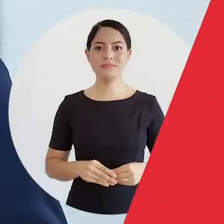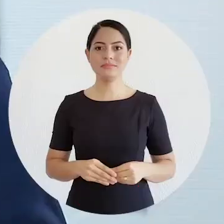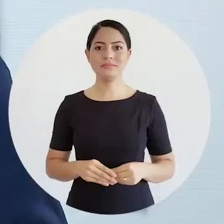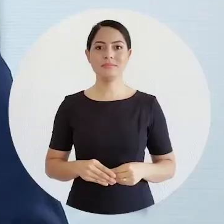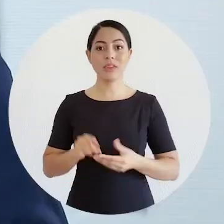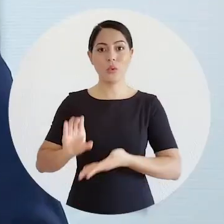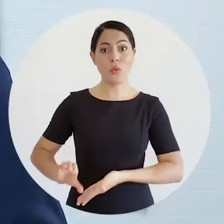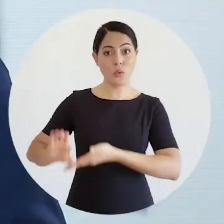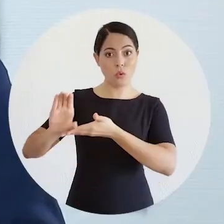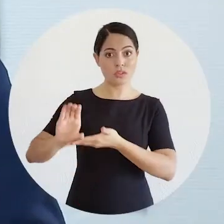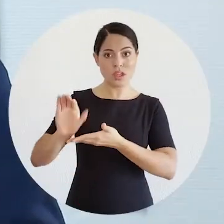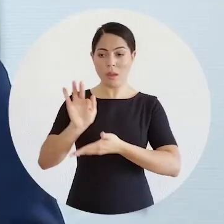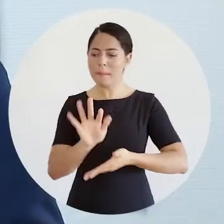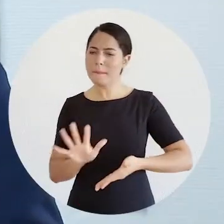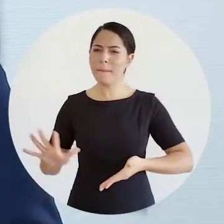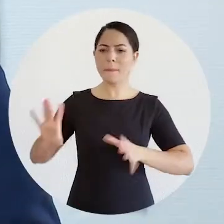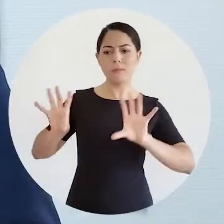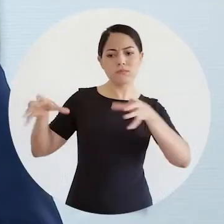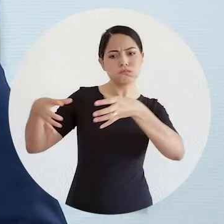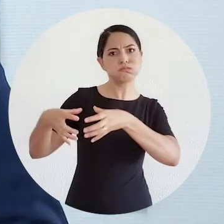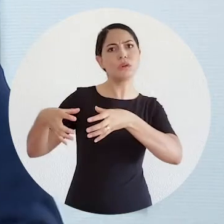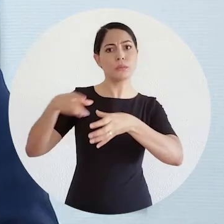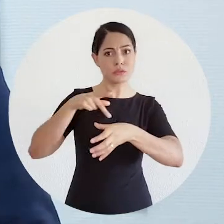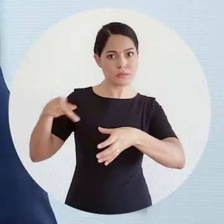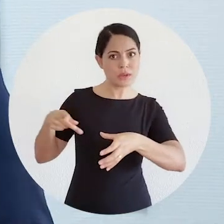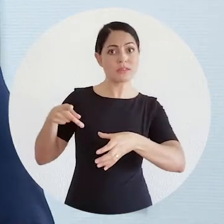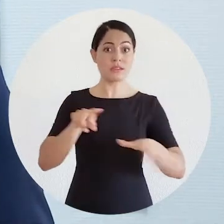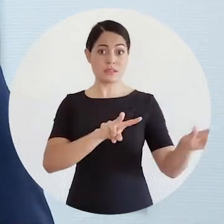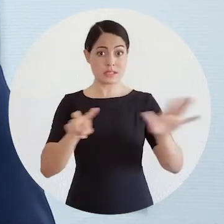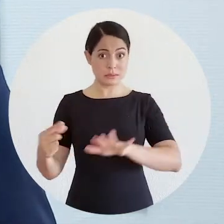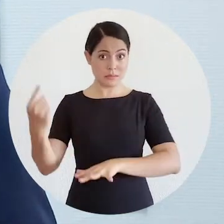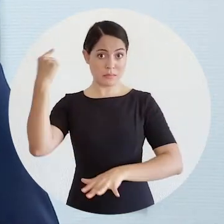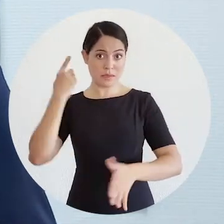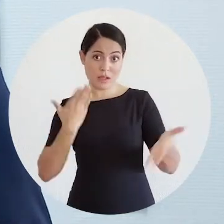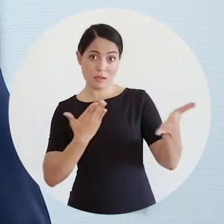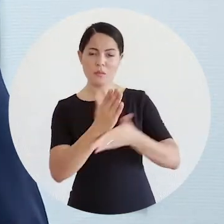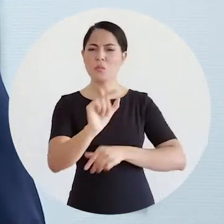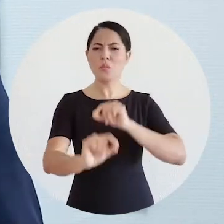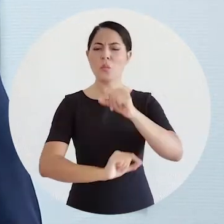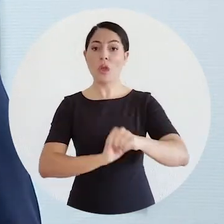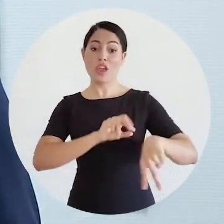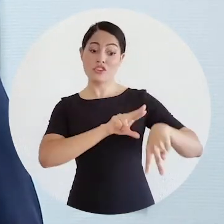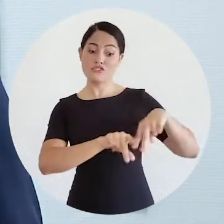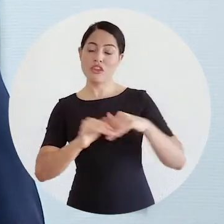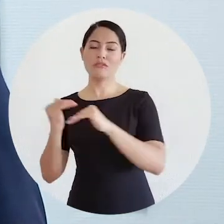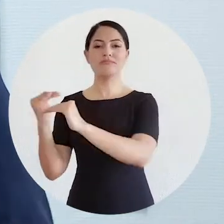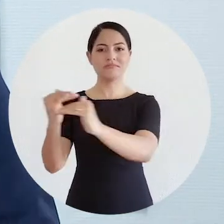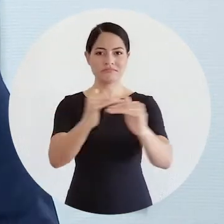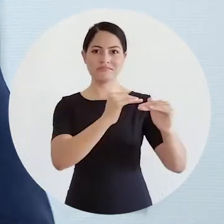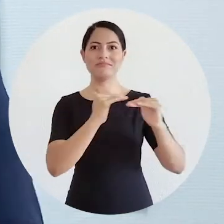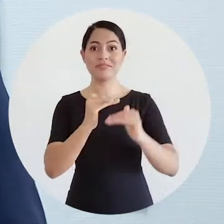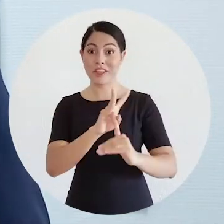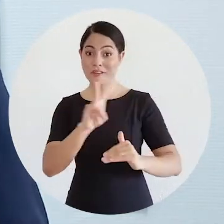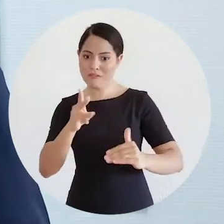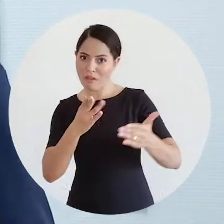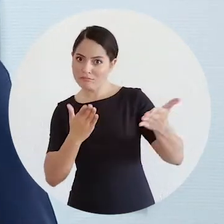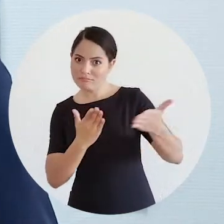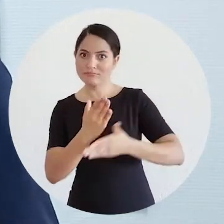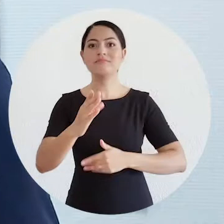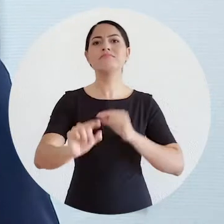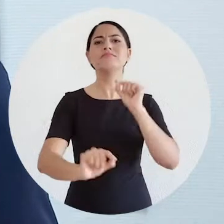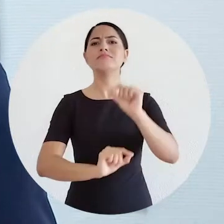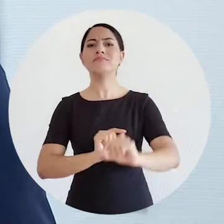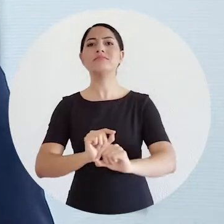O Conselho Pleno da OAB Nacional aprovou na última semana a paridade de gênero. A medida entra em vigor